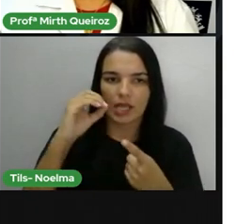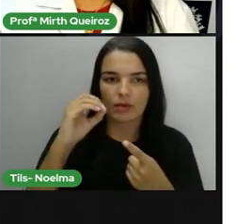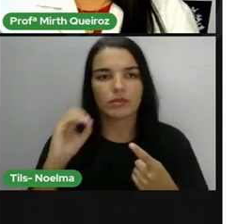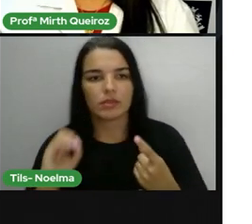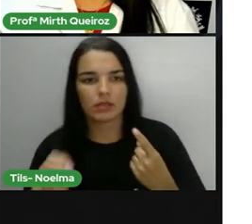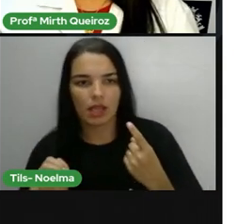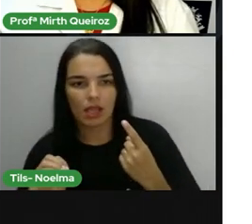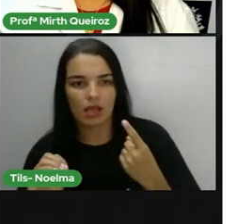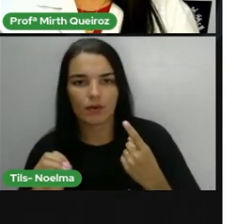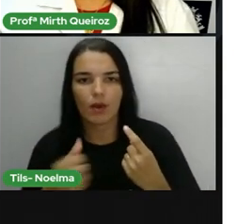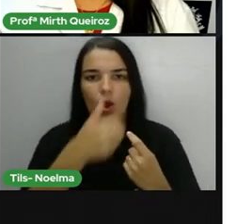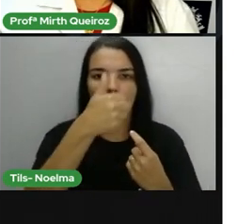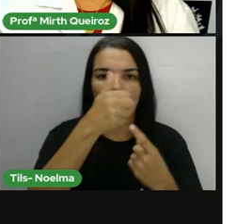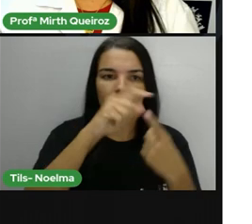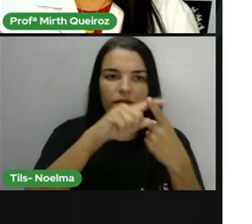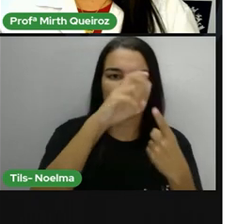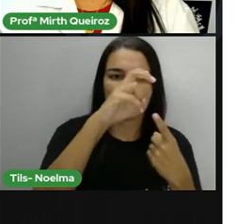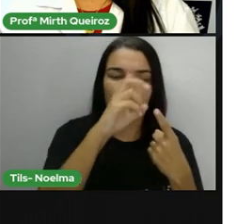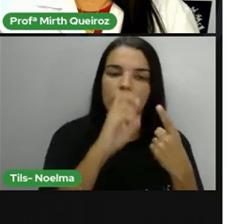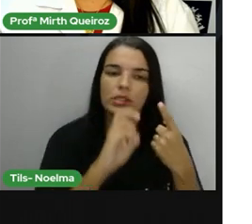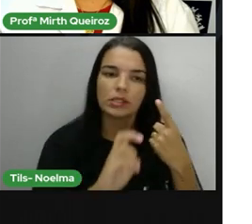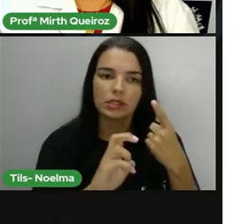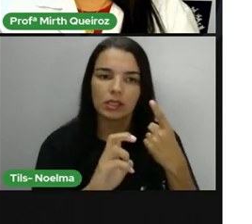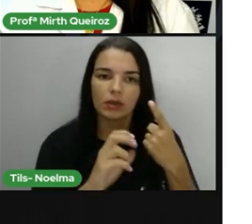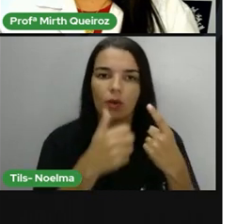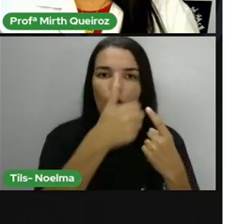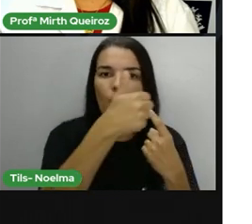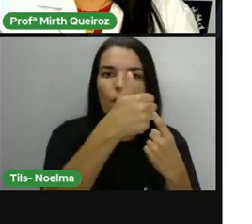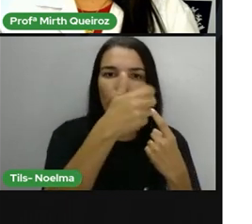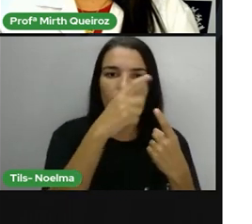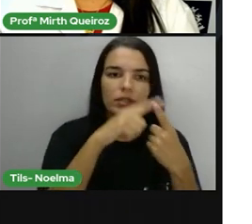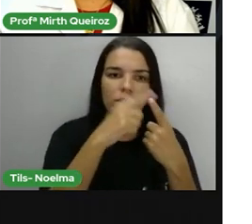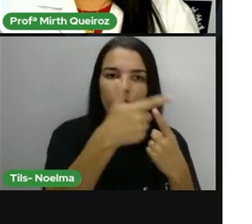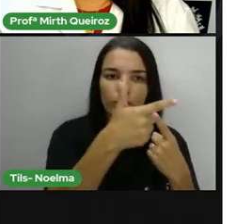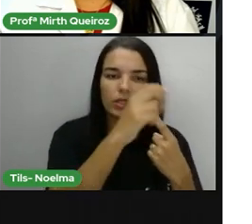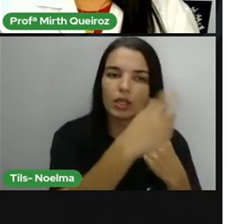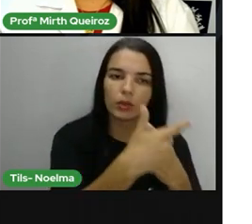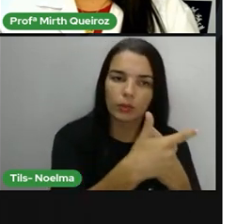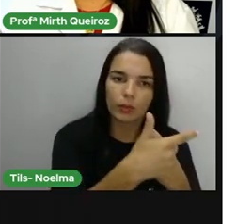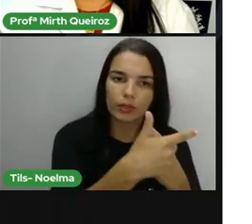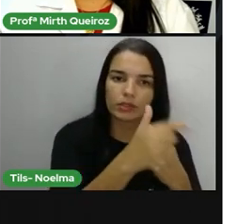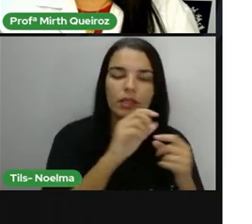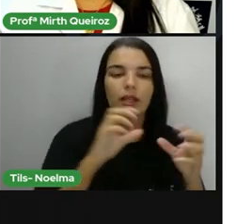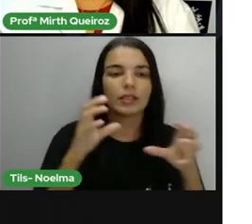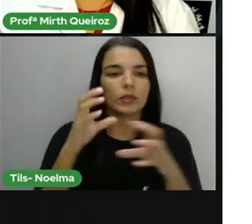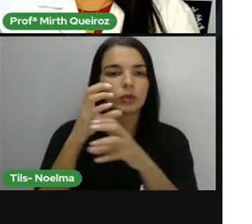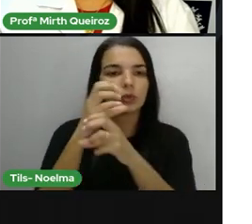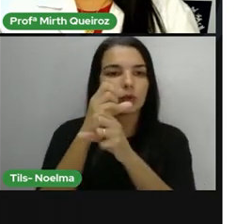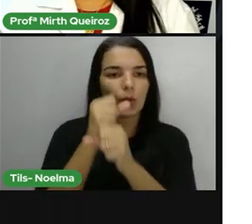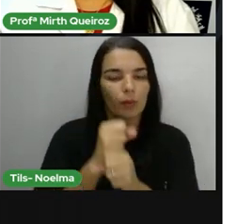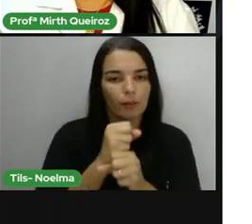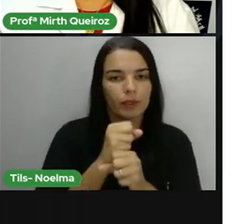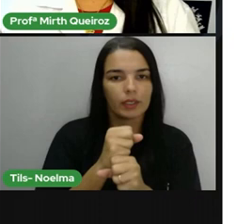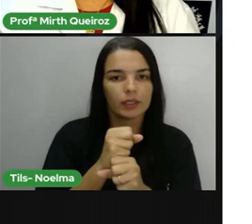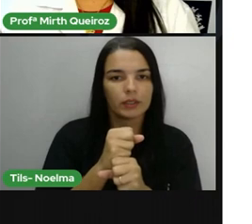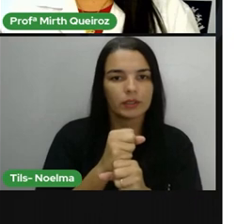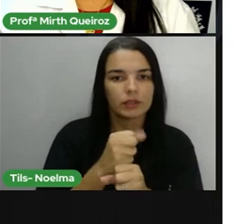0, 0. 1 vezes 5, 5. 1 vezes 2, 2. Então,